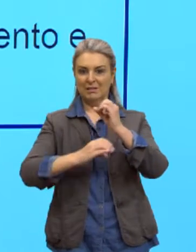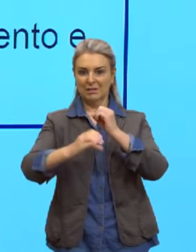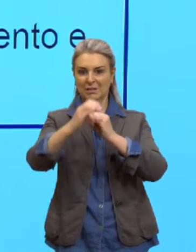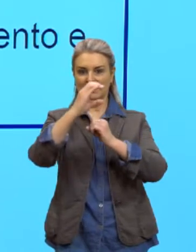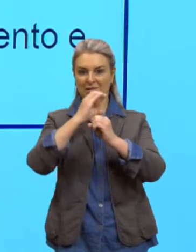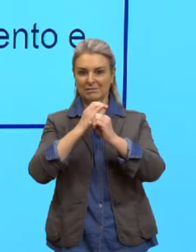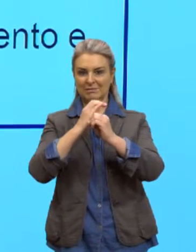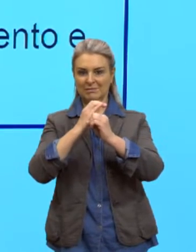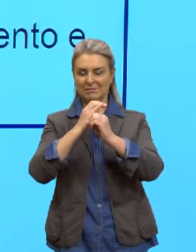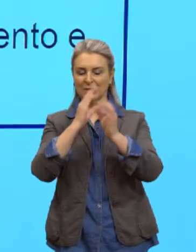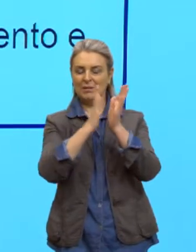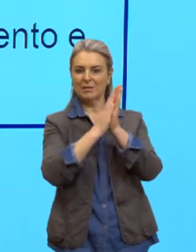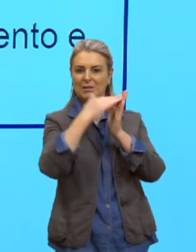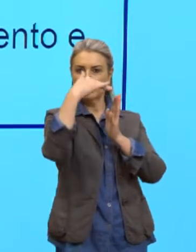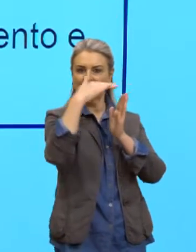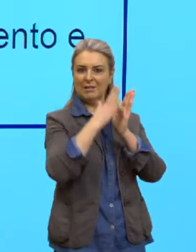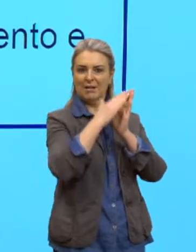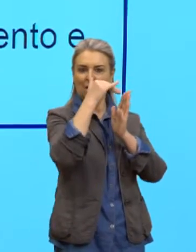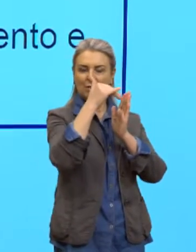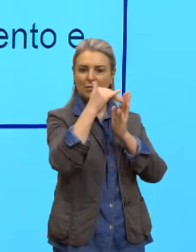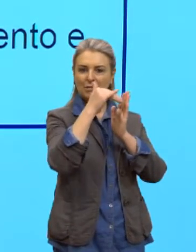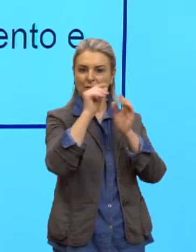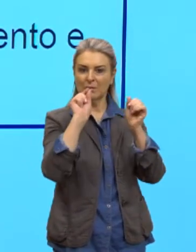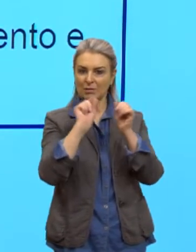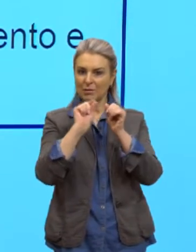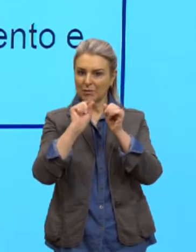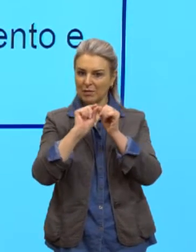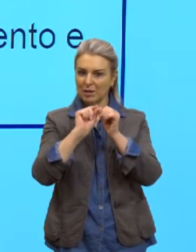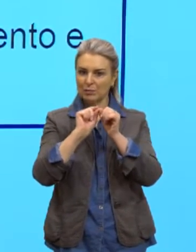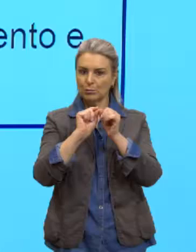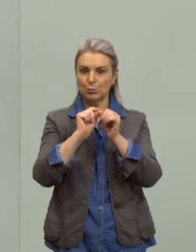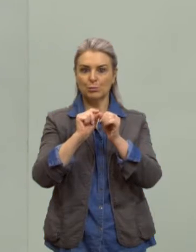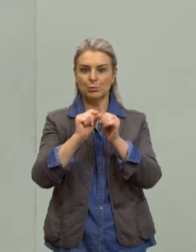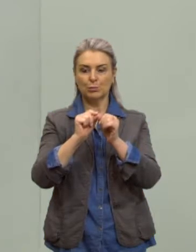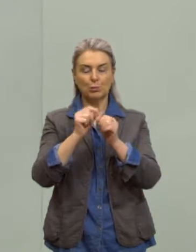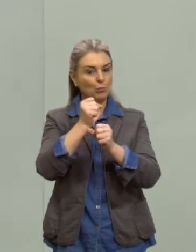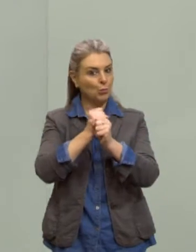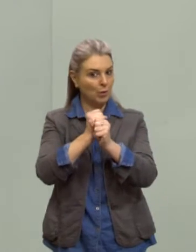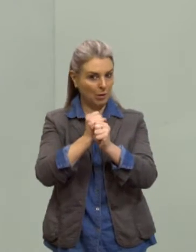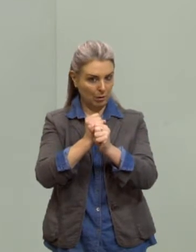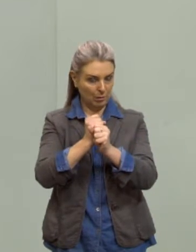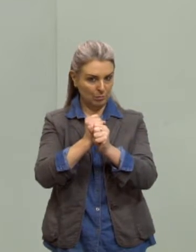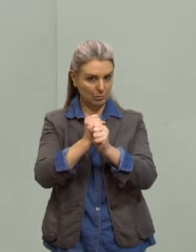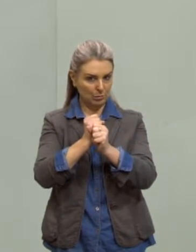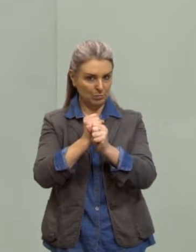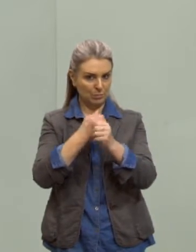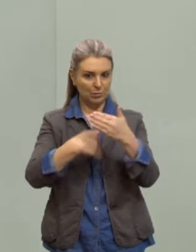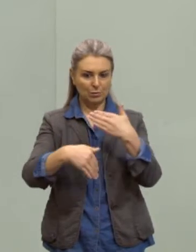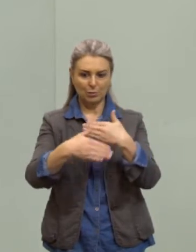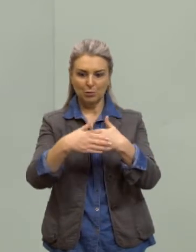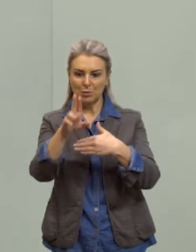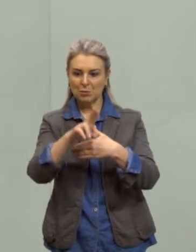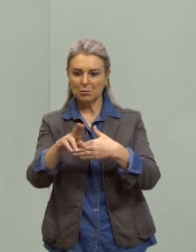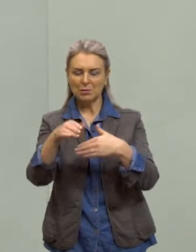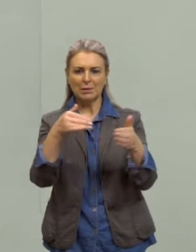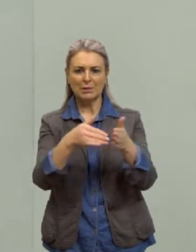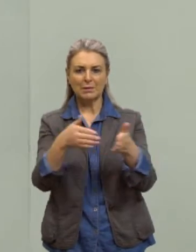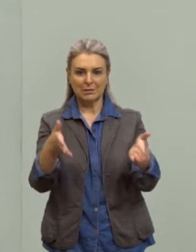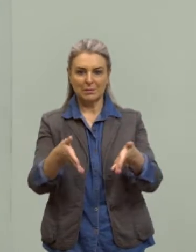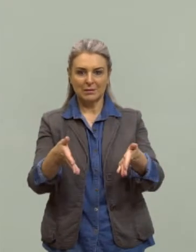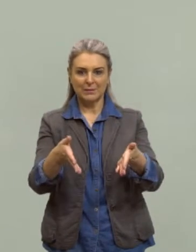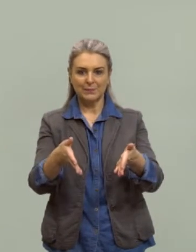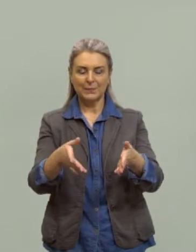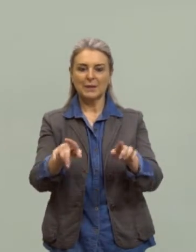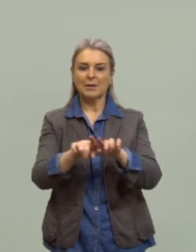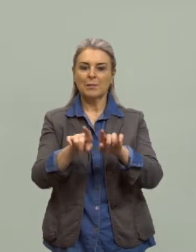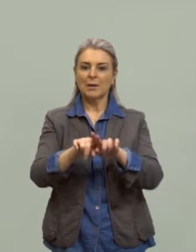calendários se estabeleceram, anuais, e que nós usamos até hoje, certo? E aí também as